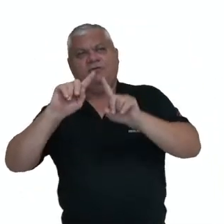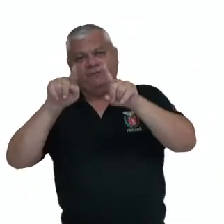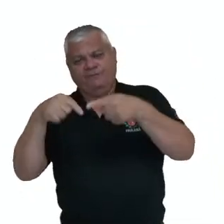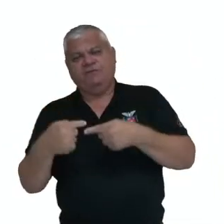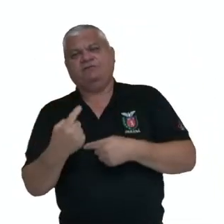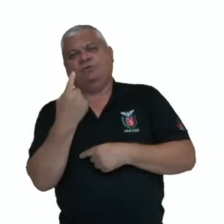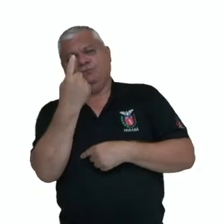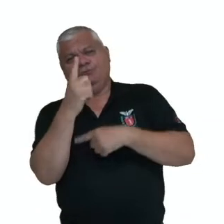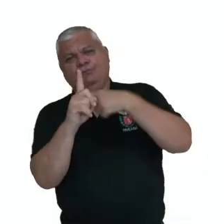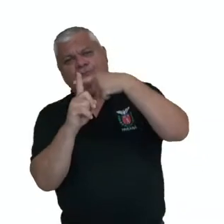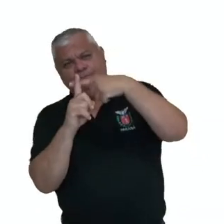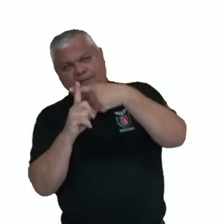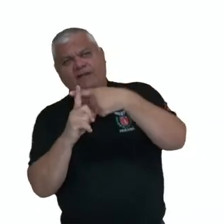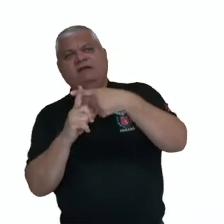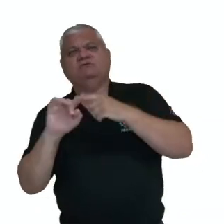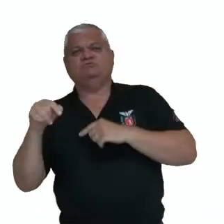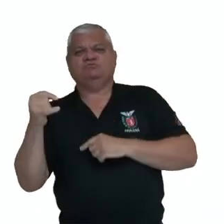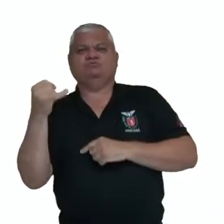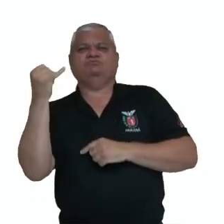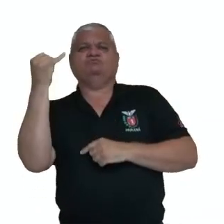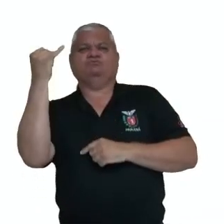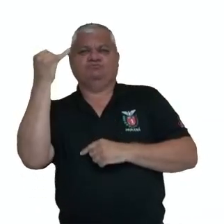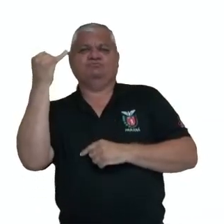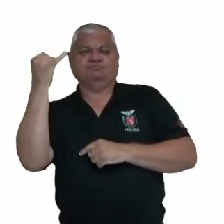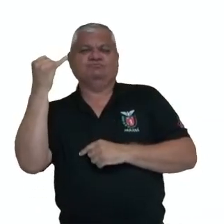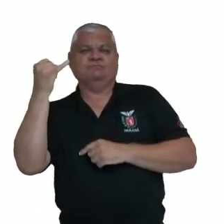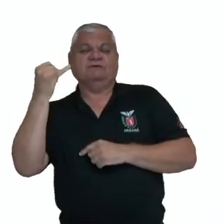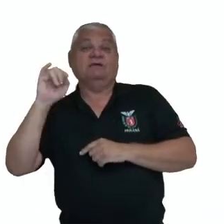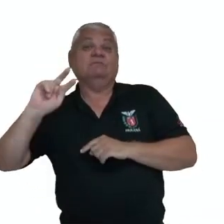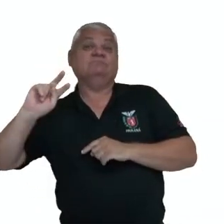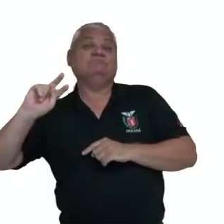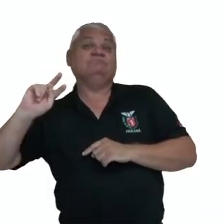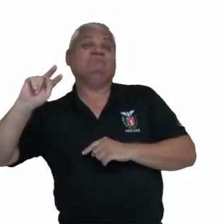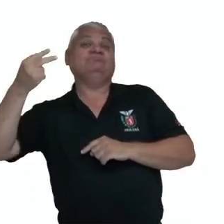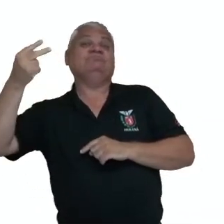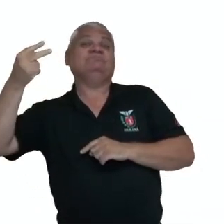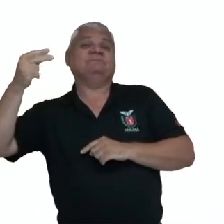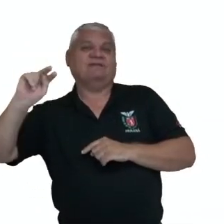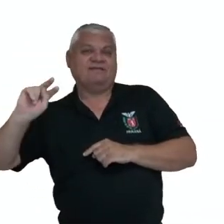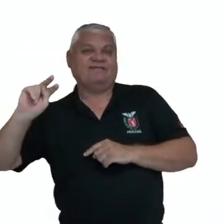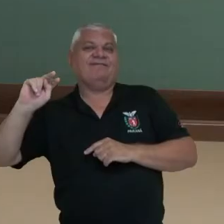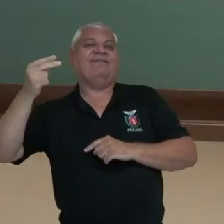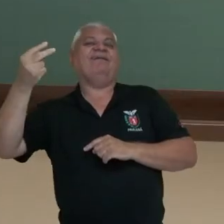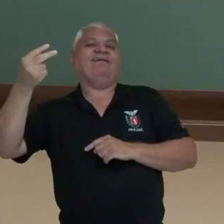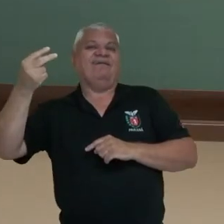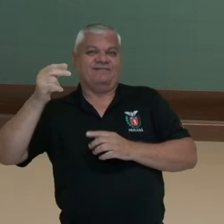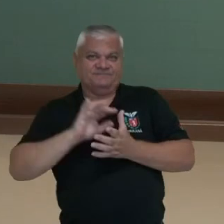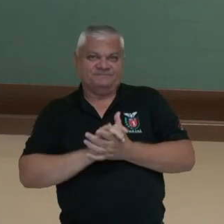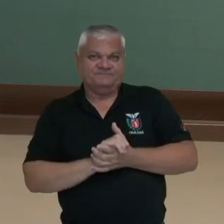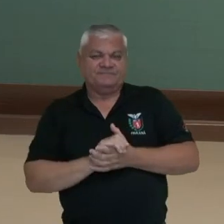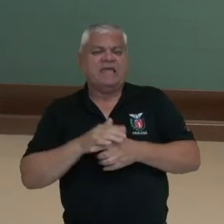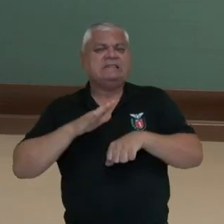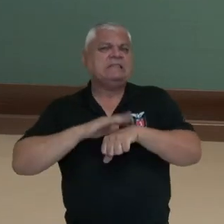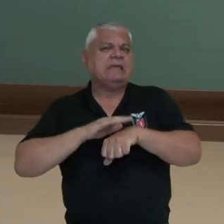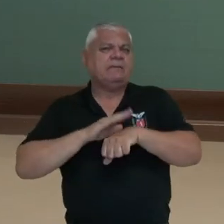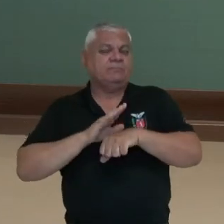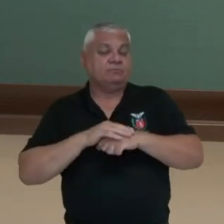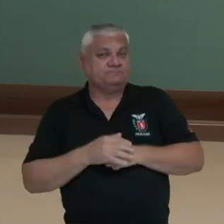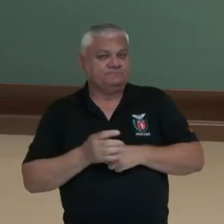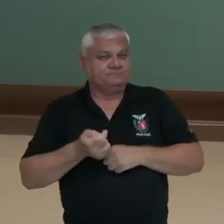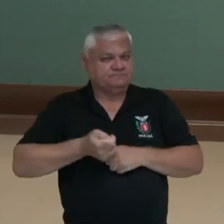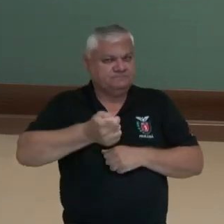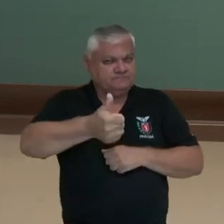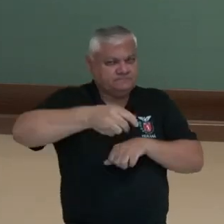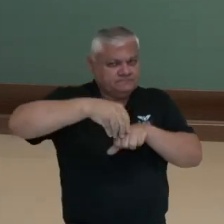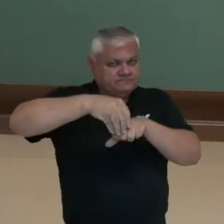que multiplica 1 mais a taxa elevado ao tempo. Então, duas dicas e a gente tem que